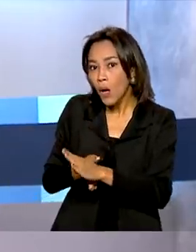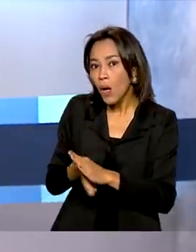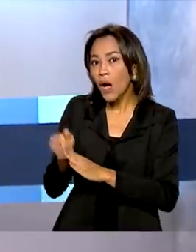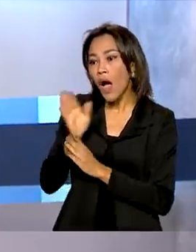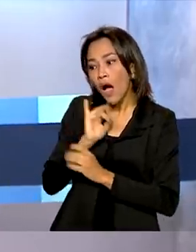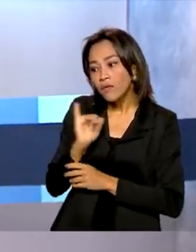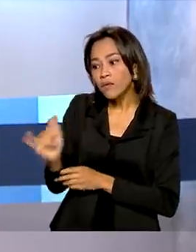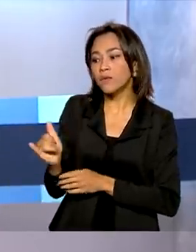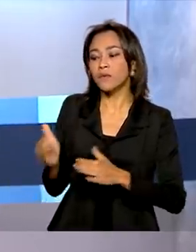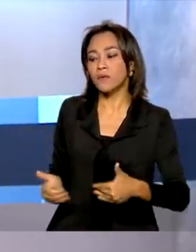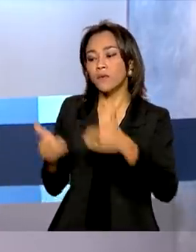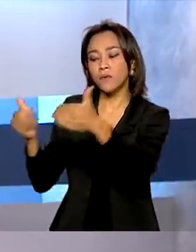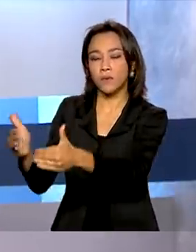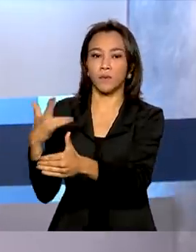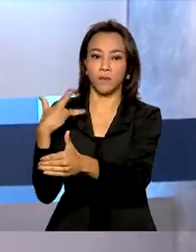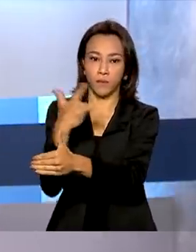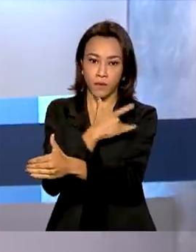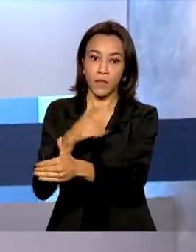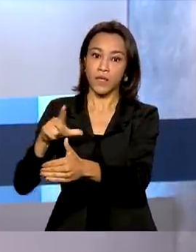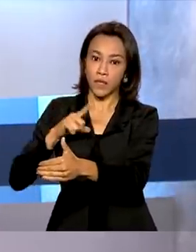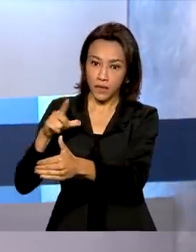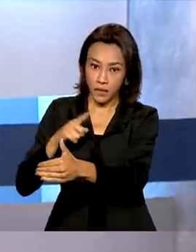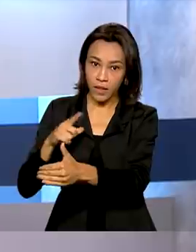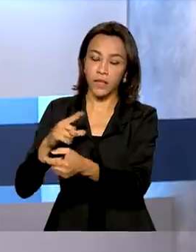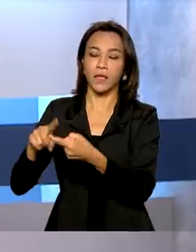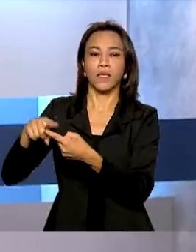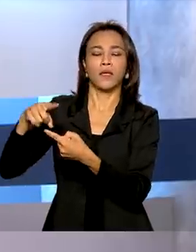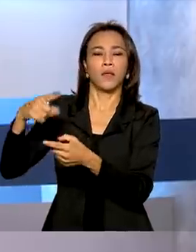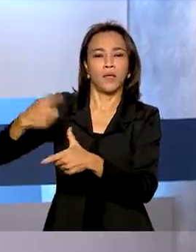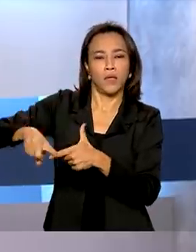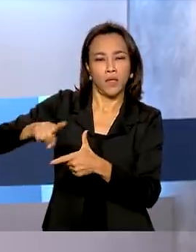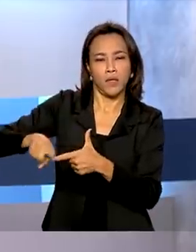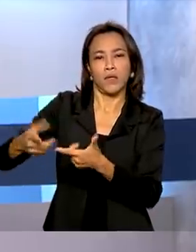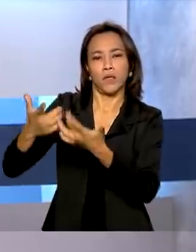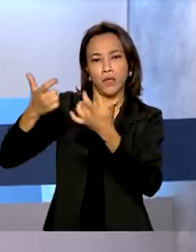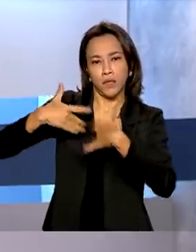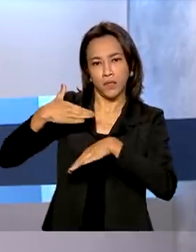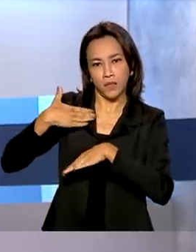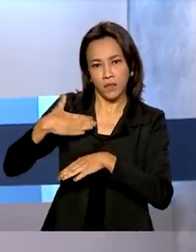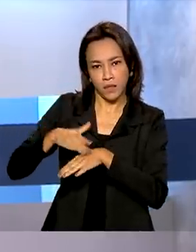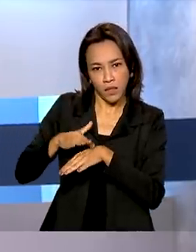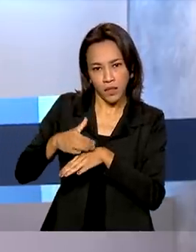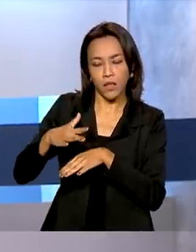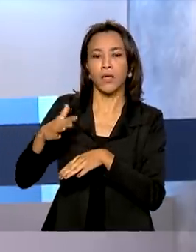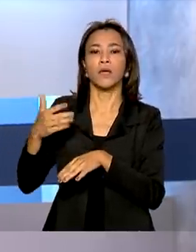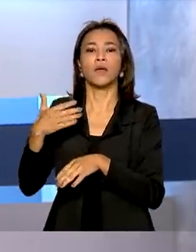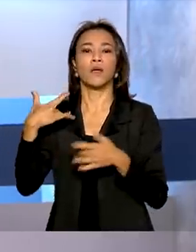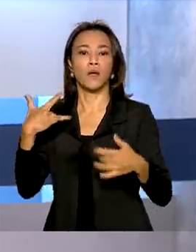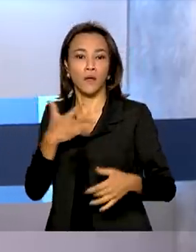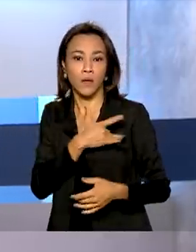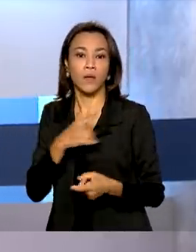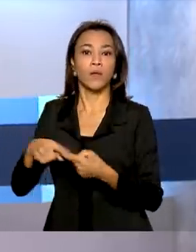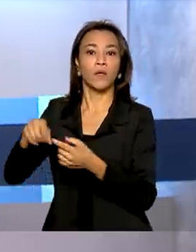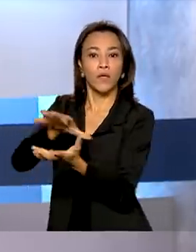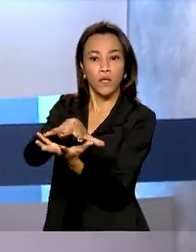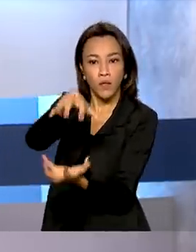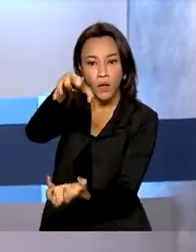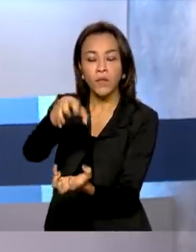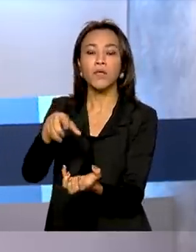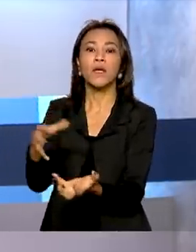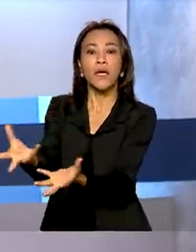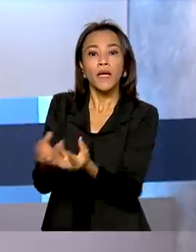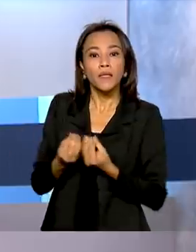pacientes imunocomprometidos e idosos acima de 80 anos devem receber a terceira dose da